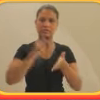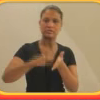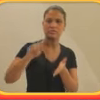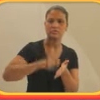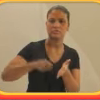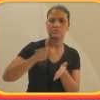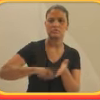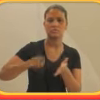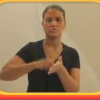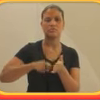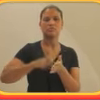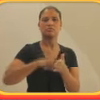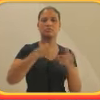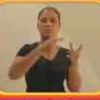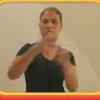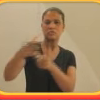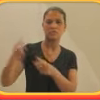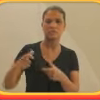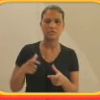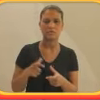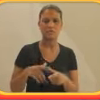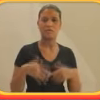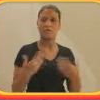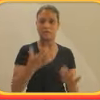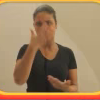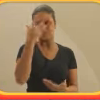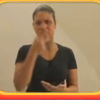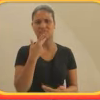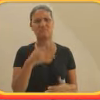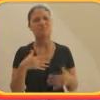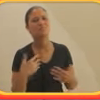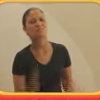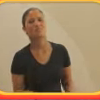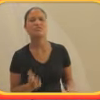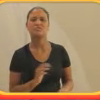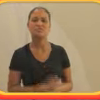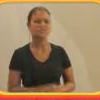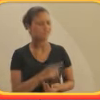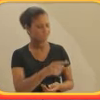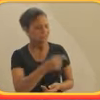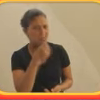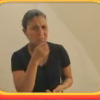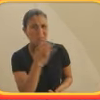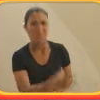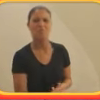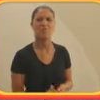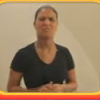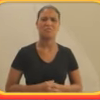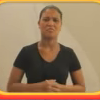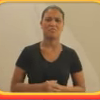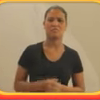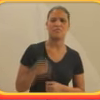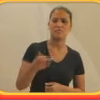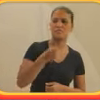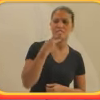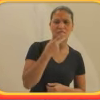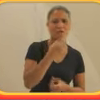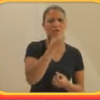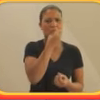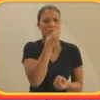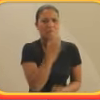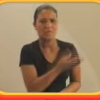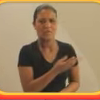Comecei a, dentro das minhas possibilidades, ir até as redações dos meios locais. E,